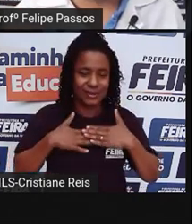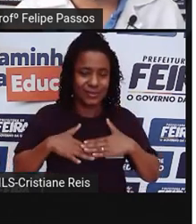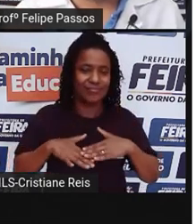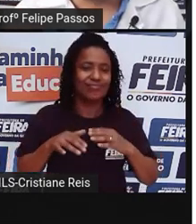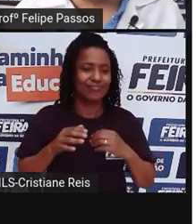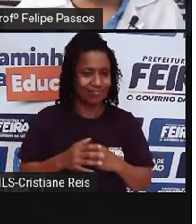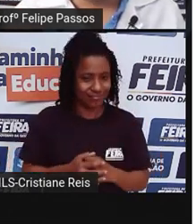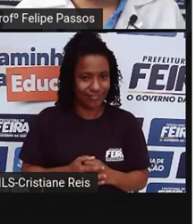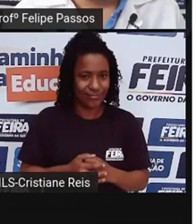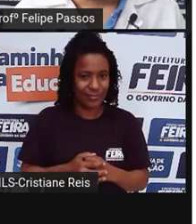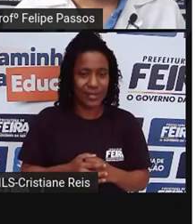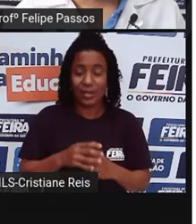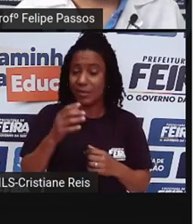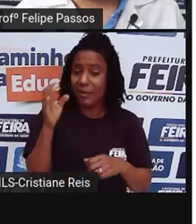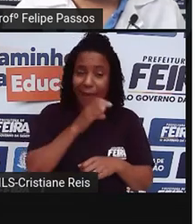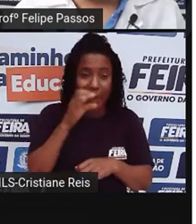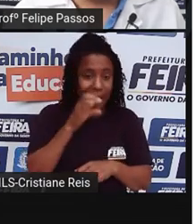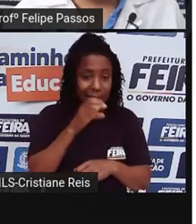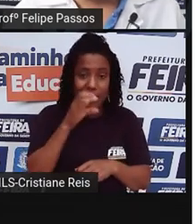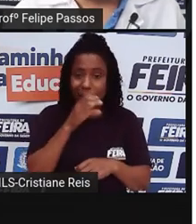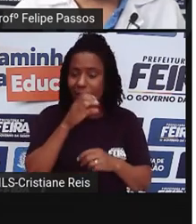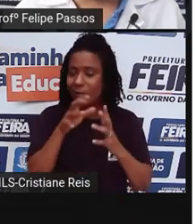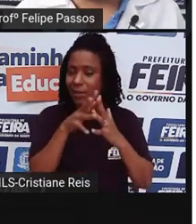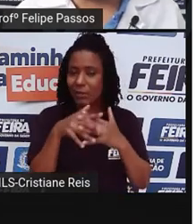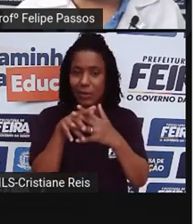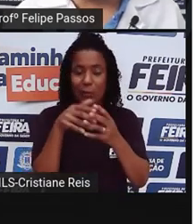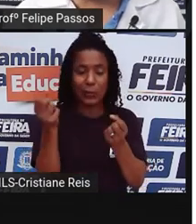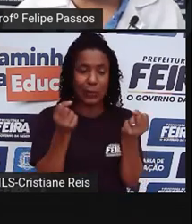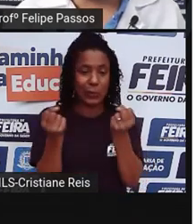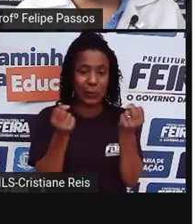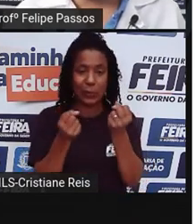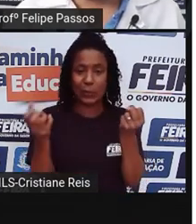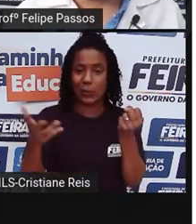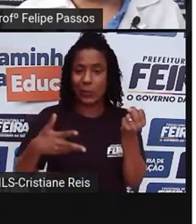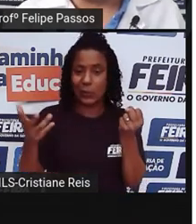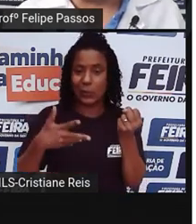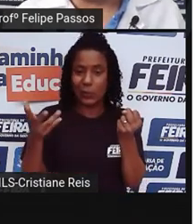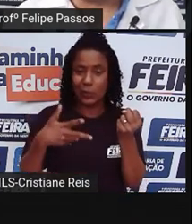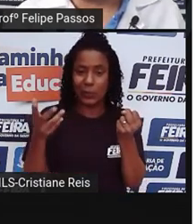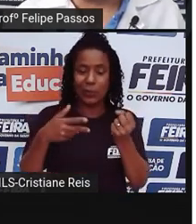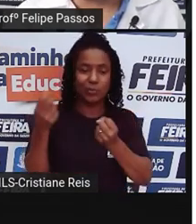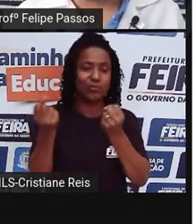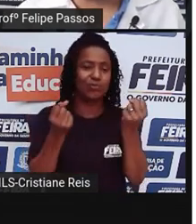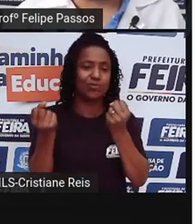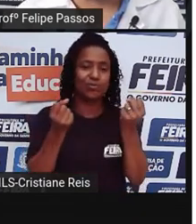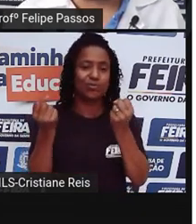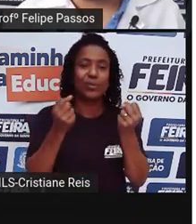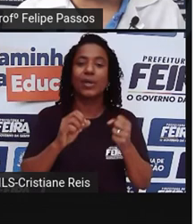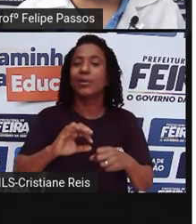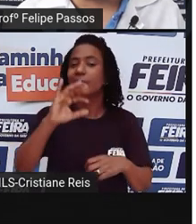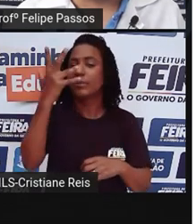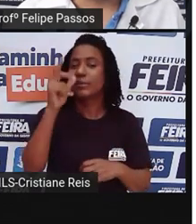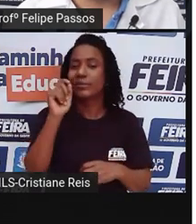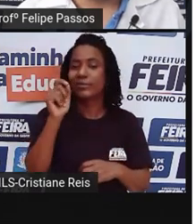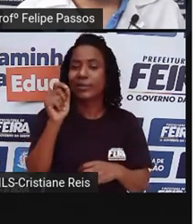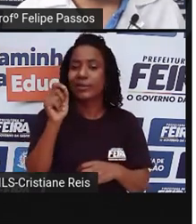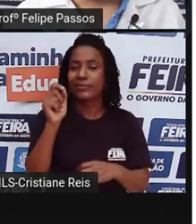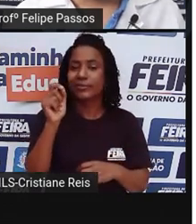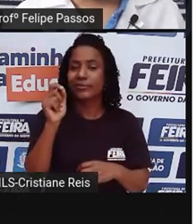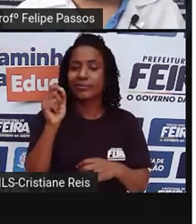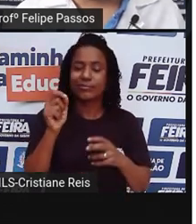aquela carga chegue logo, a pessoa acaba virando horas ali sem dormir e acaba dormindo no volante, né? Então, é um problema.